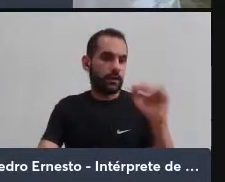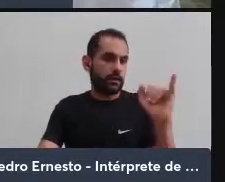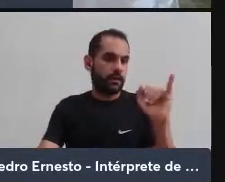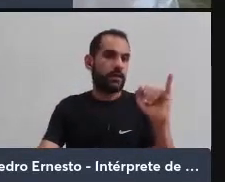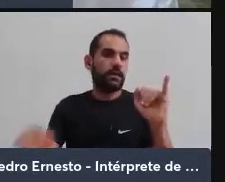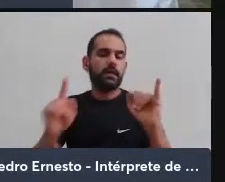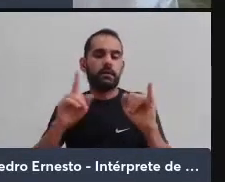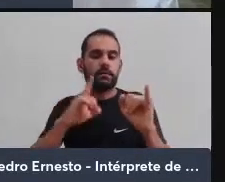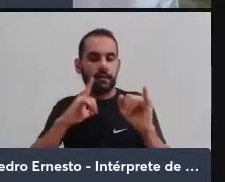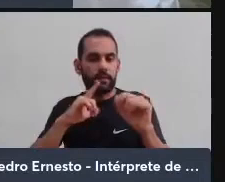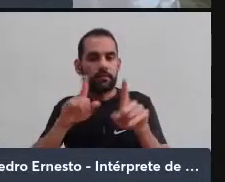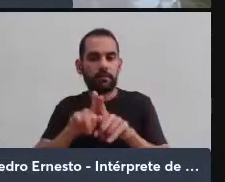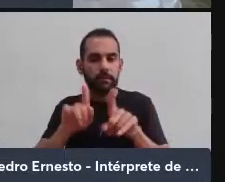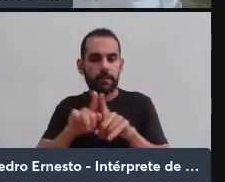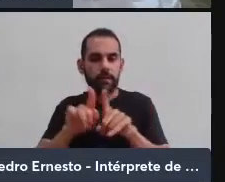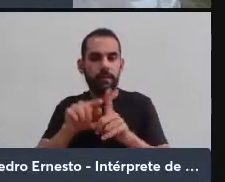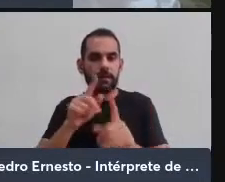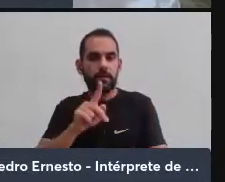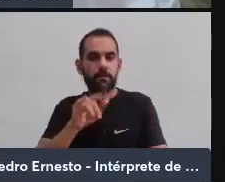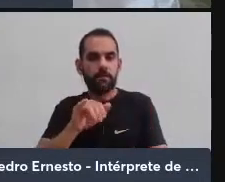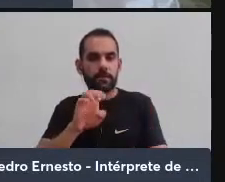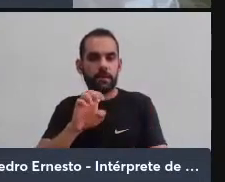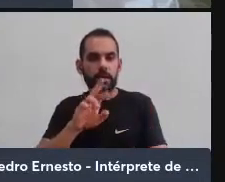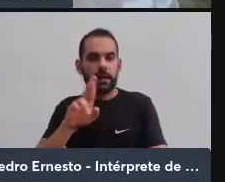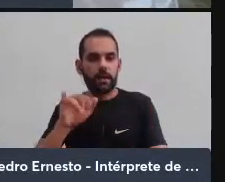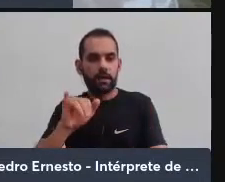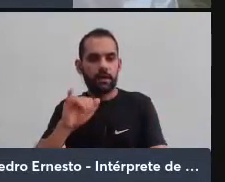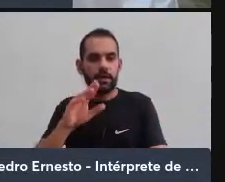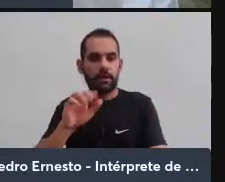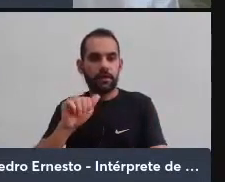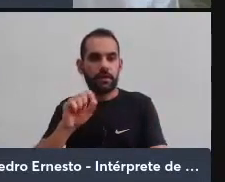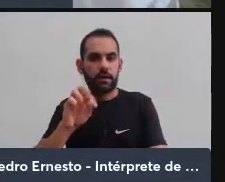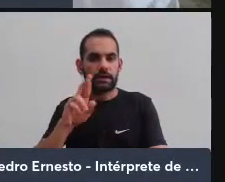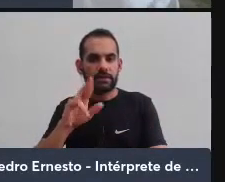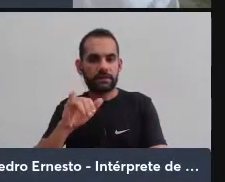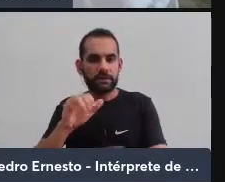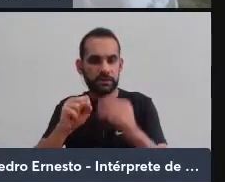Pierre Clastres, tanto em O Antiédipo quanto em Mil Platôs.